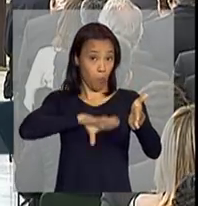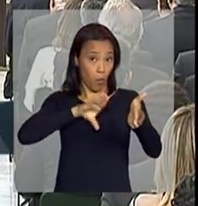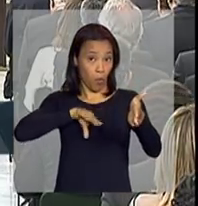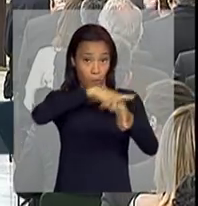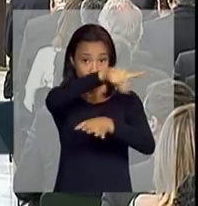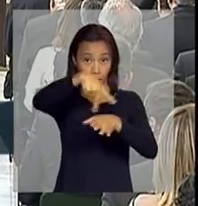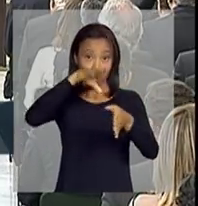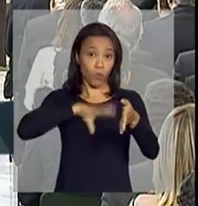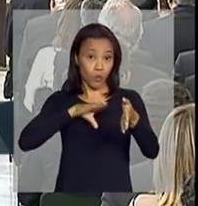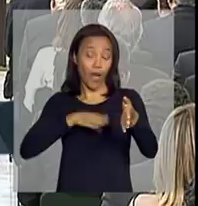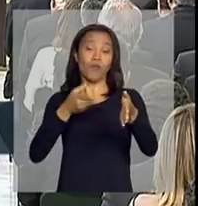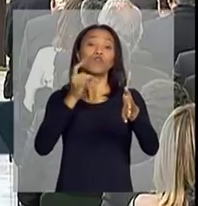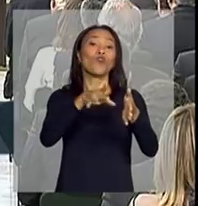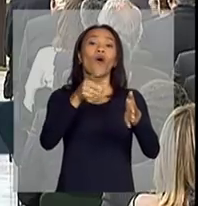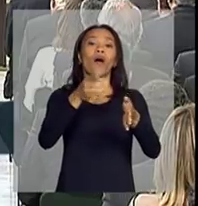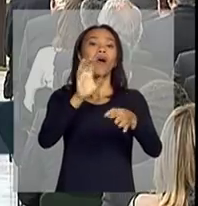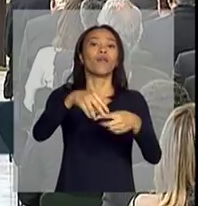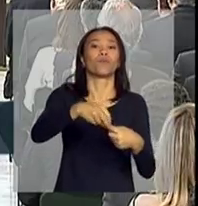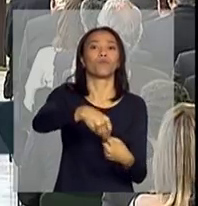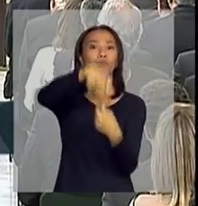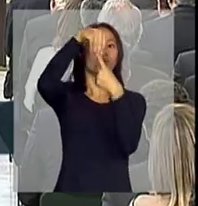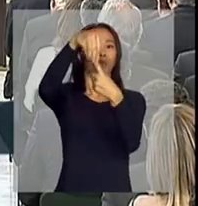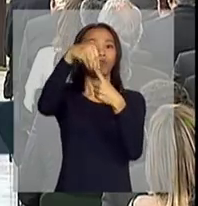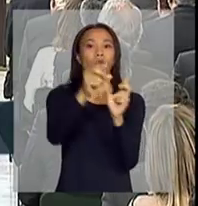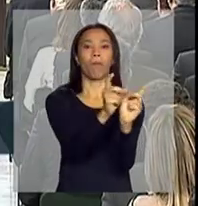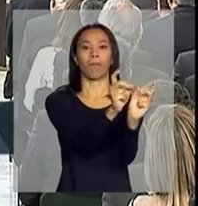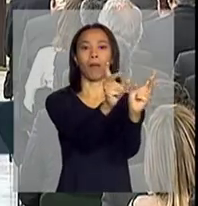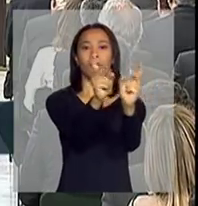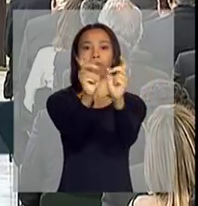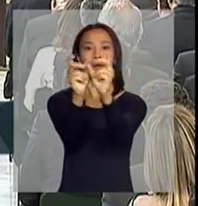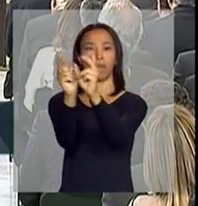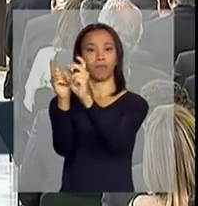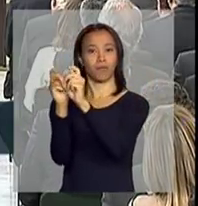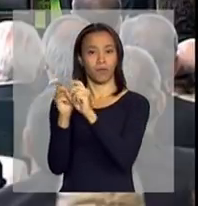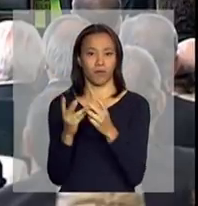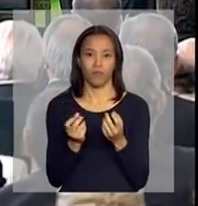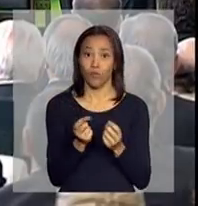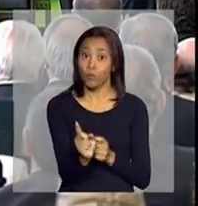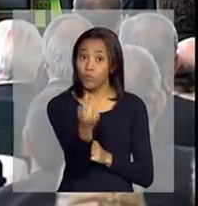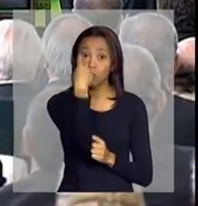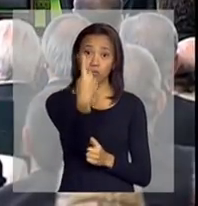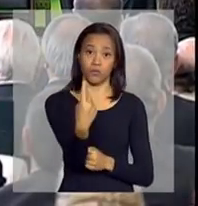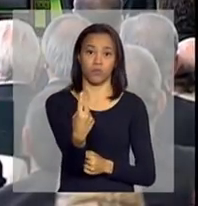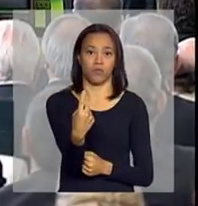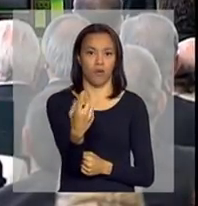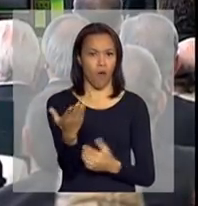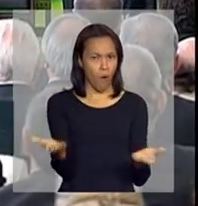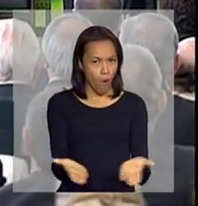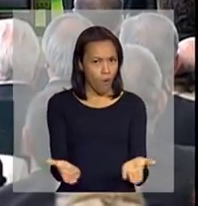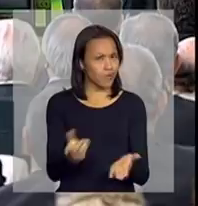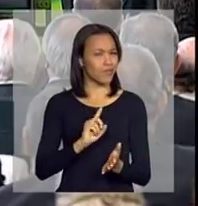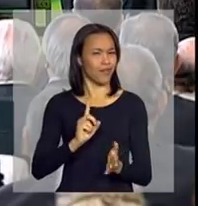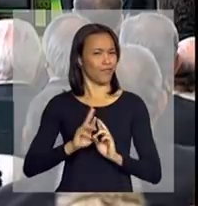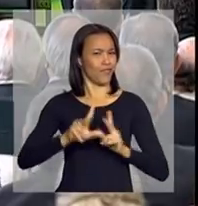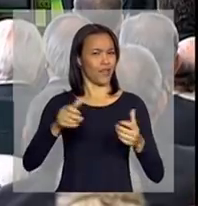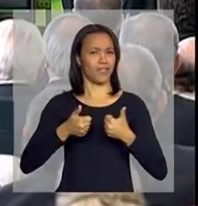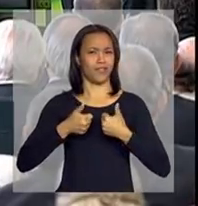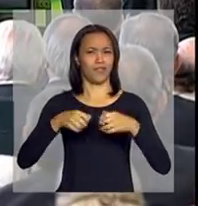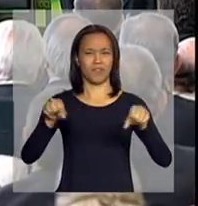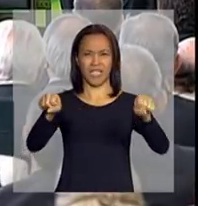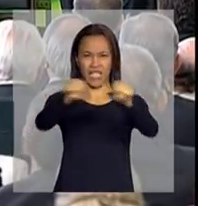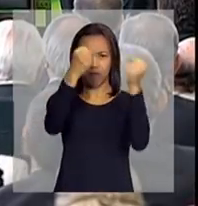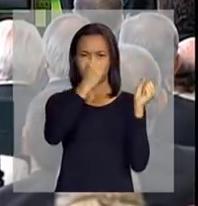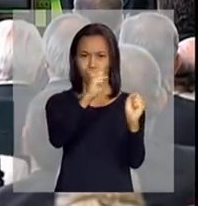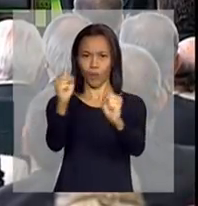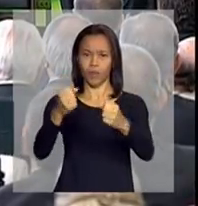produção gerada em solo pátrio. Nós queremos hoje uma nova abertura, nós